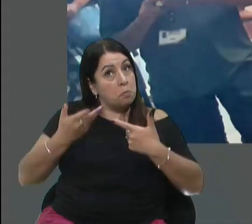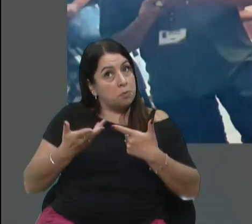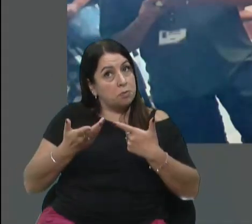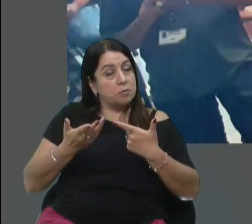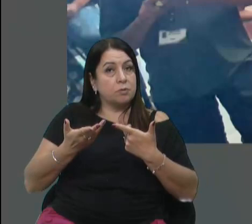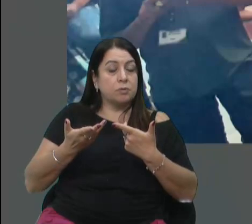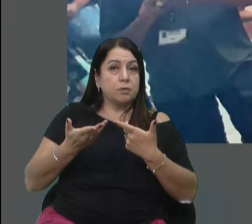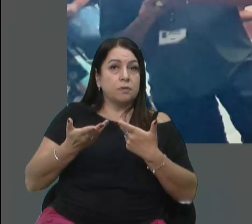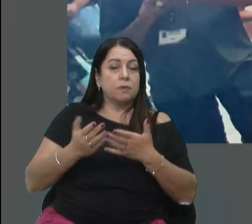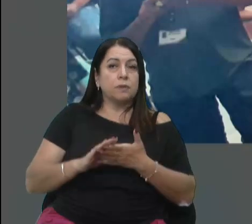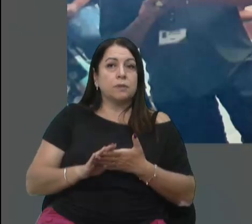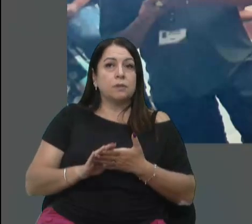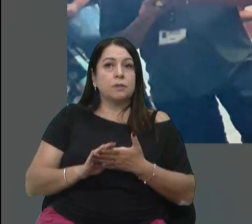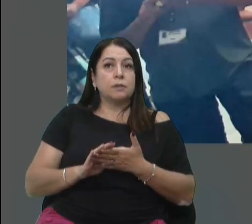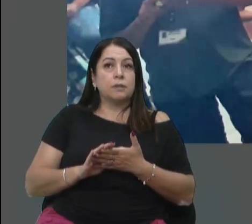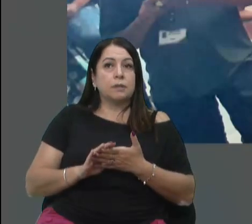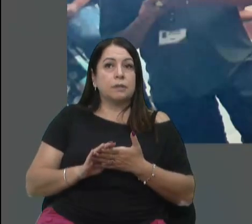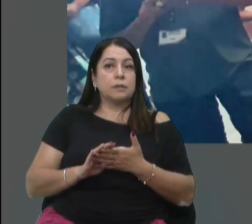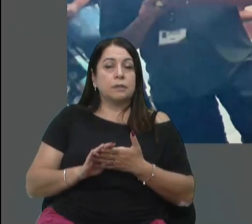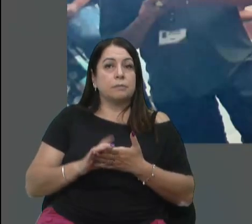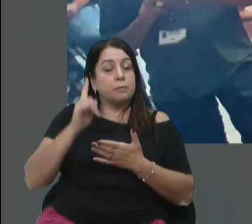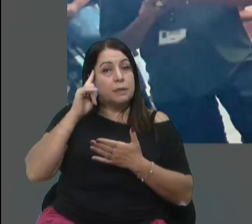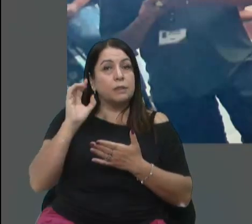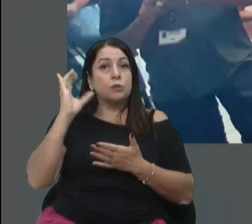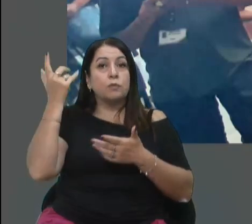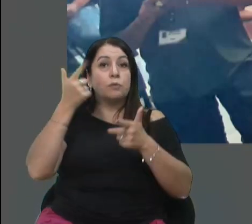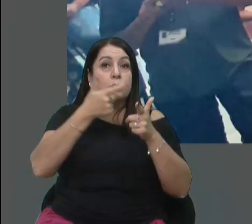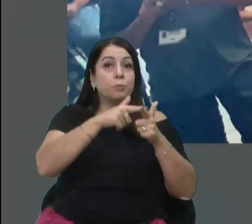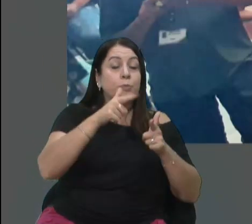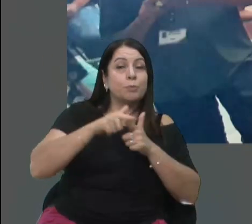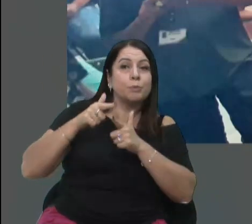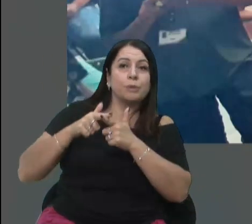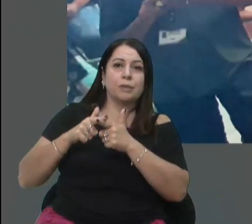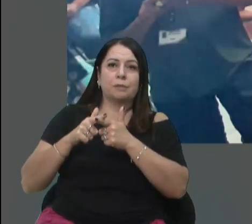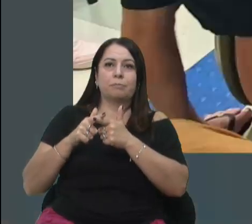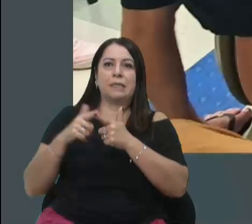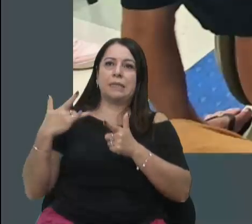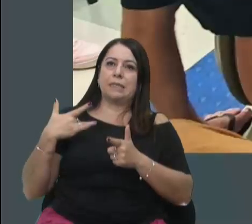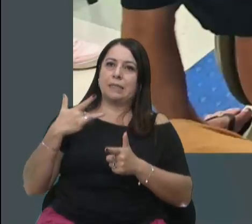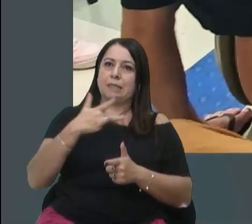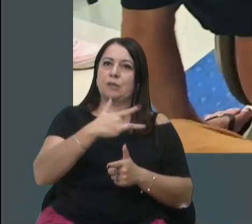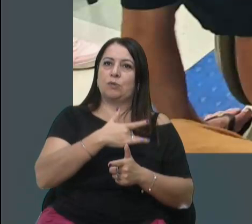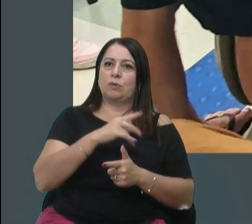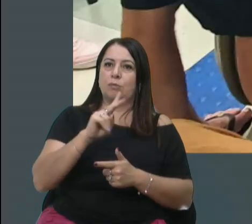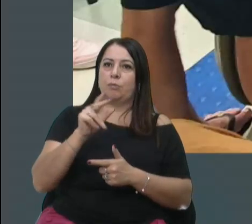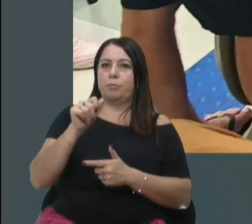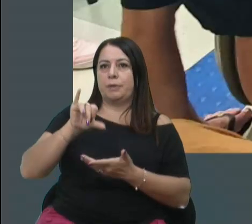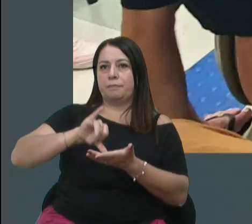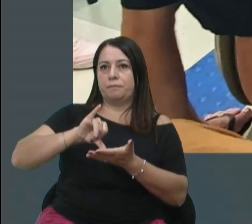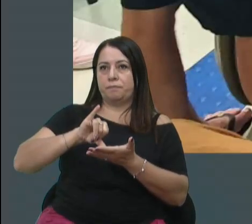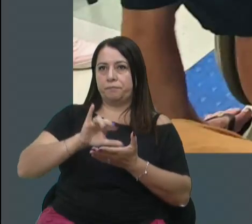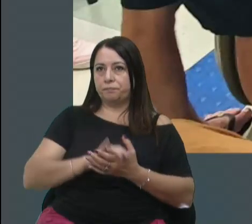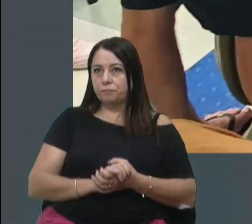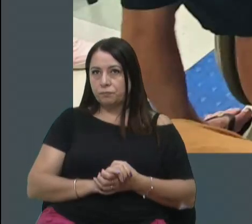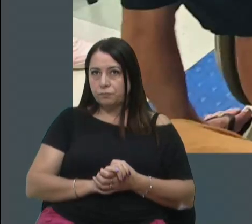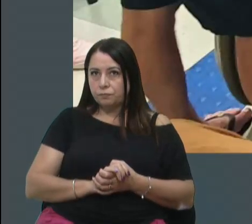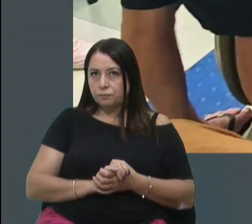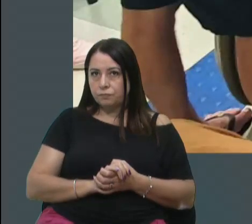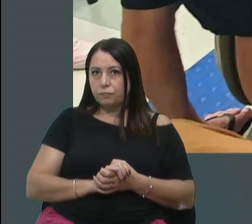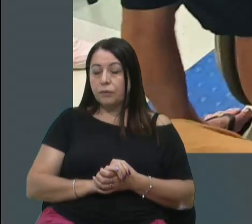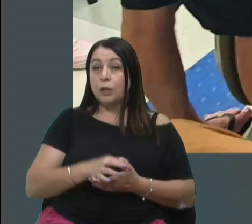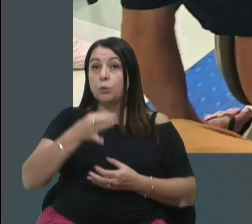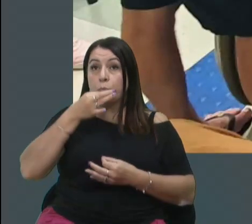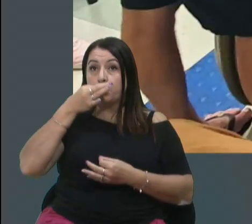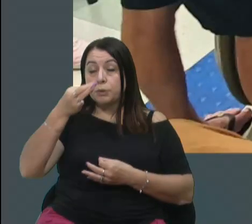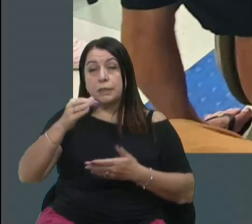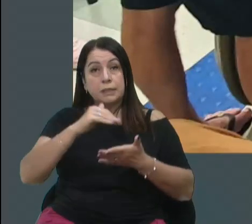resolver os problemas da saúde na UPA Central. Sugiro